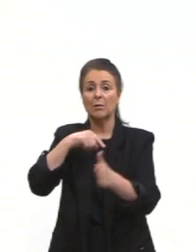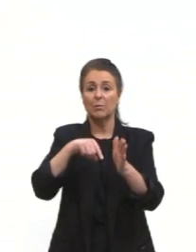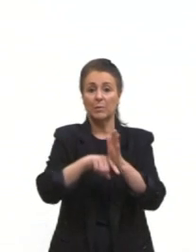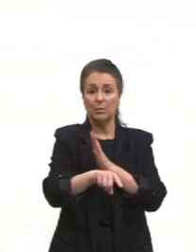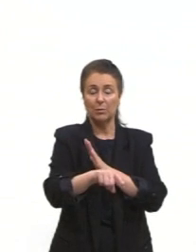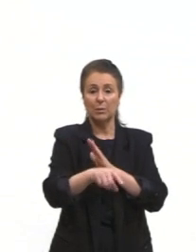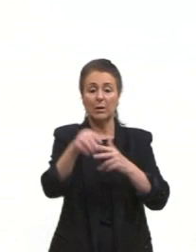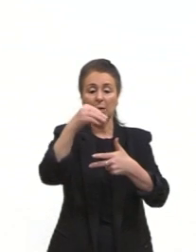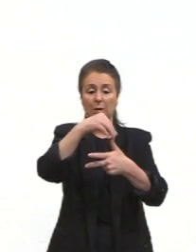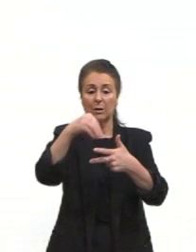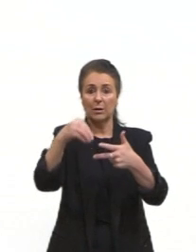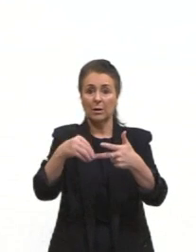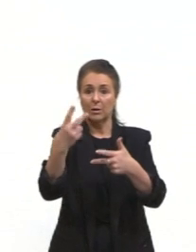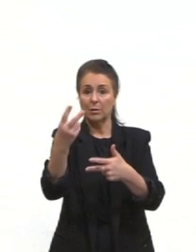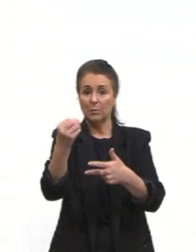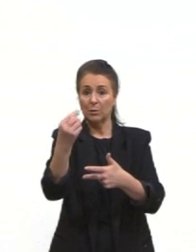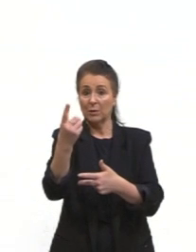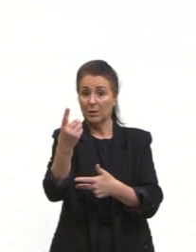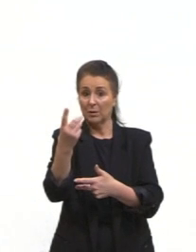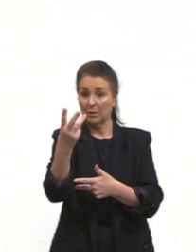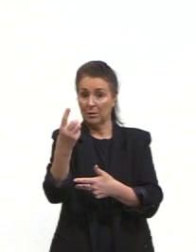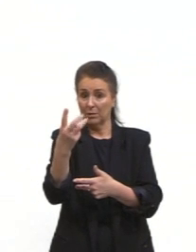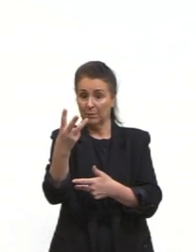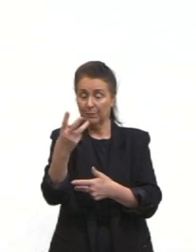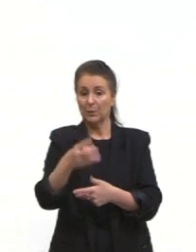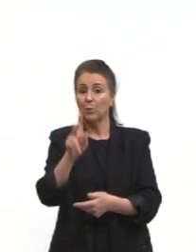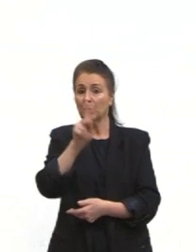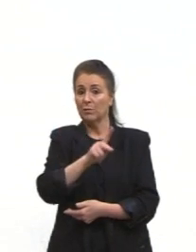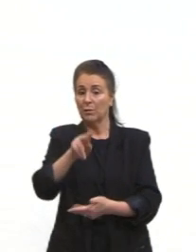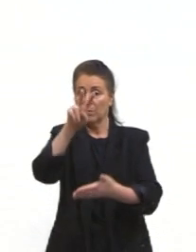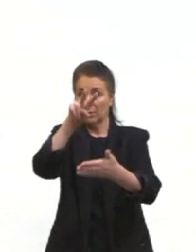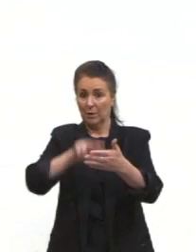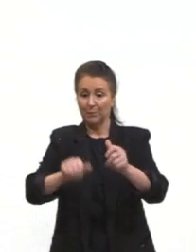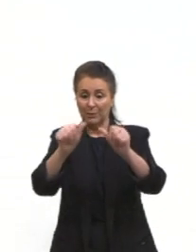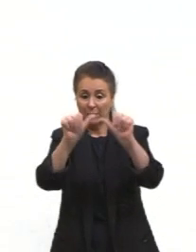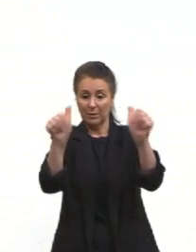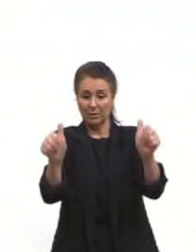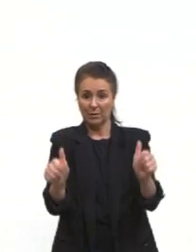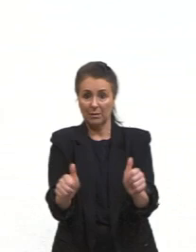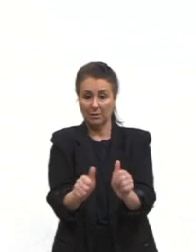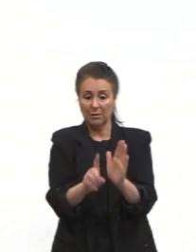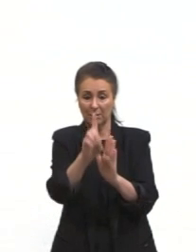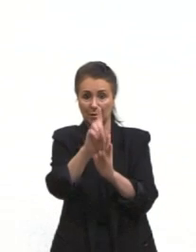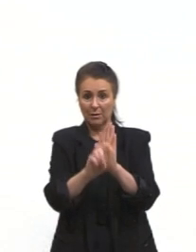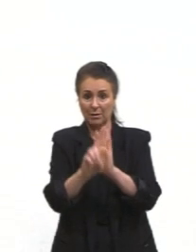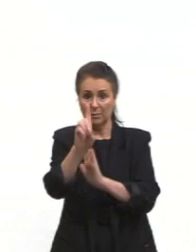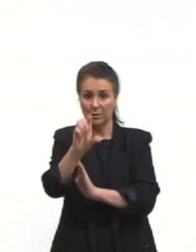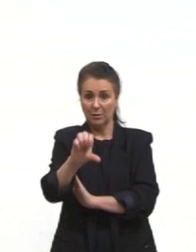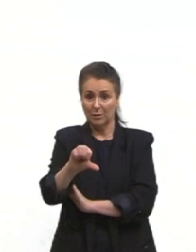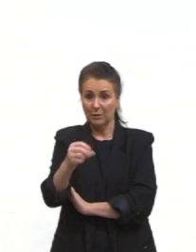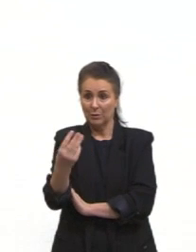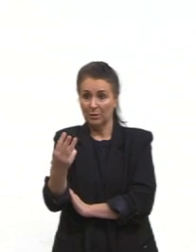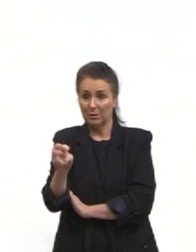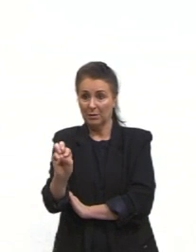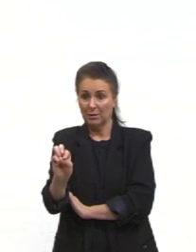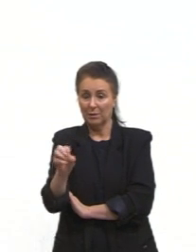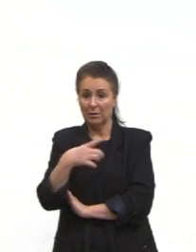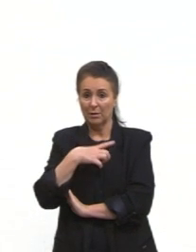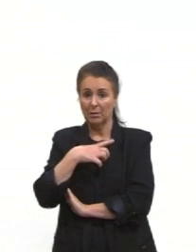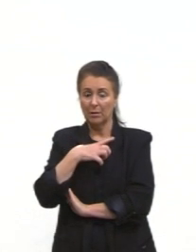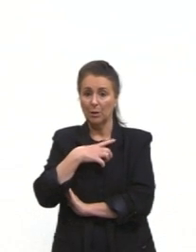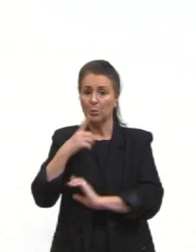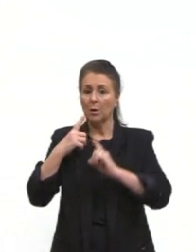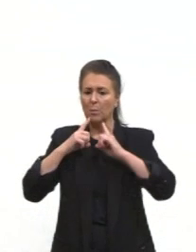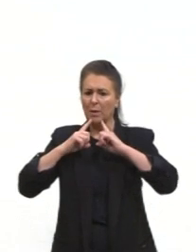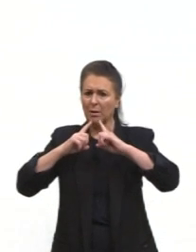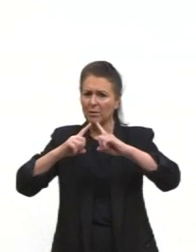2013. Vou ler para vocês, então. Na imagem da década de 1930, há uma crítica